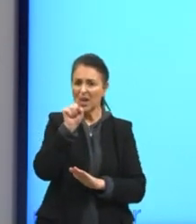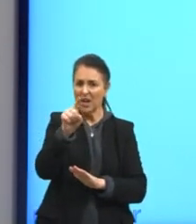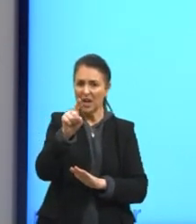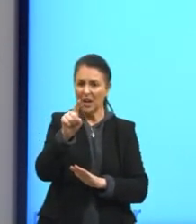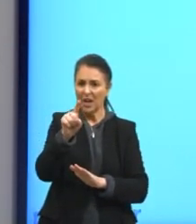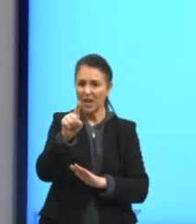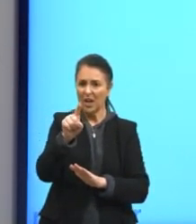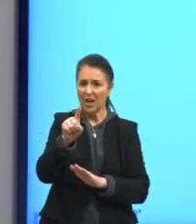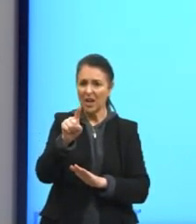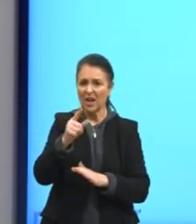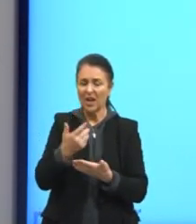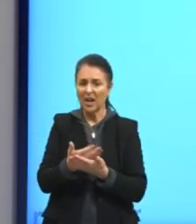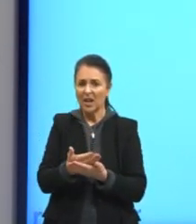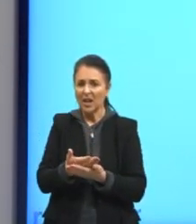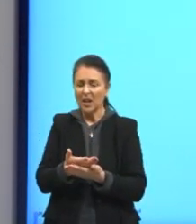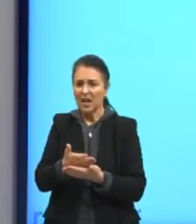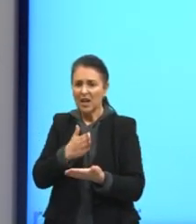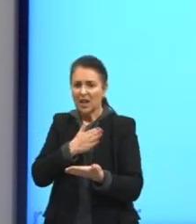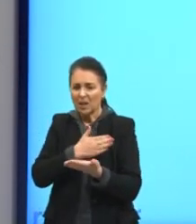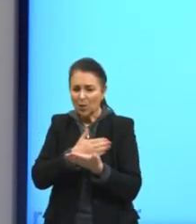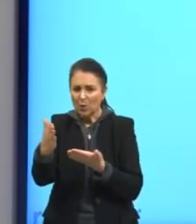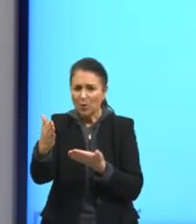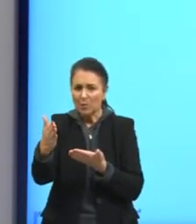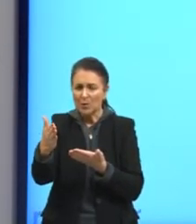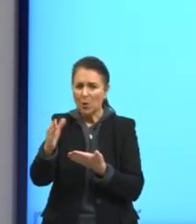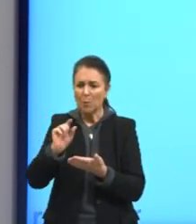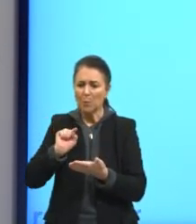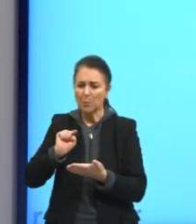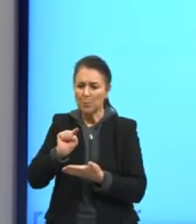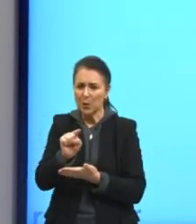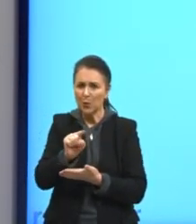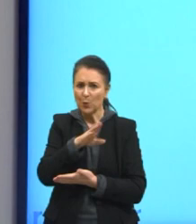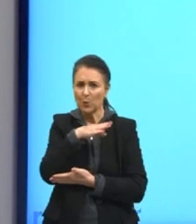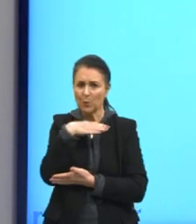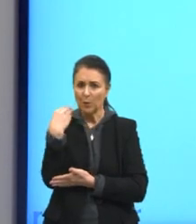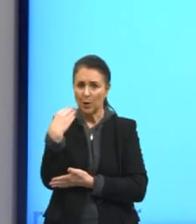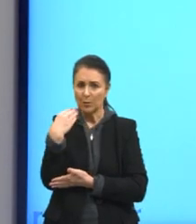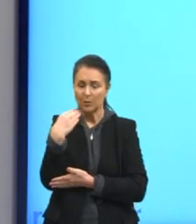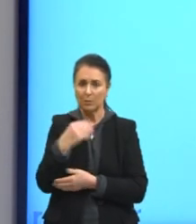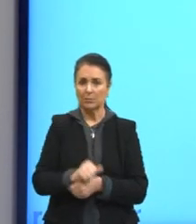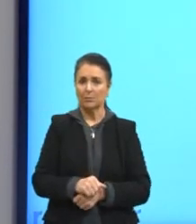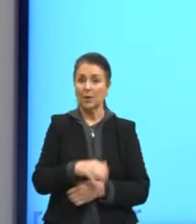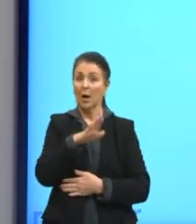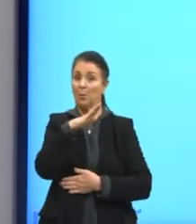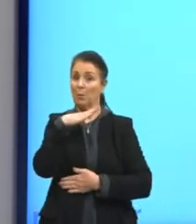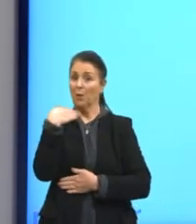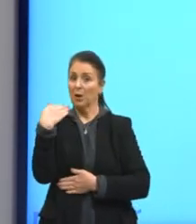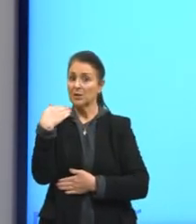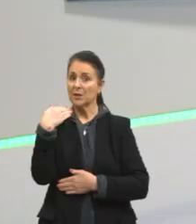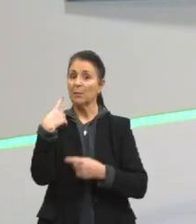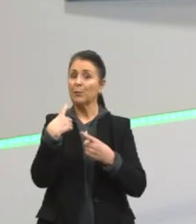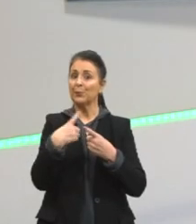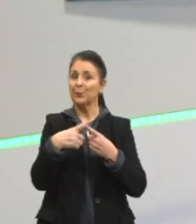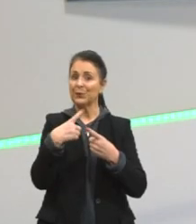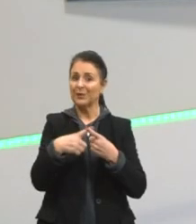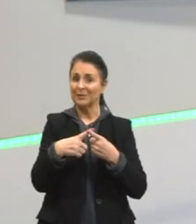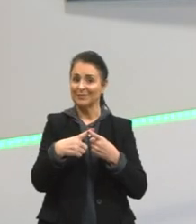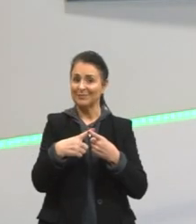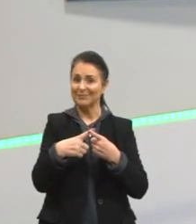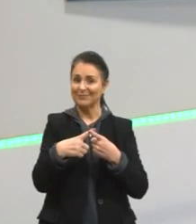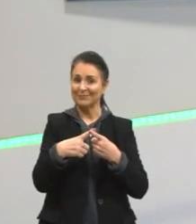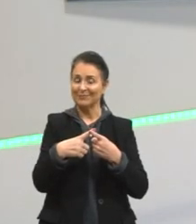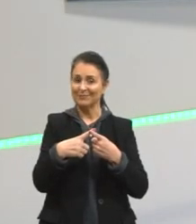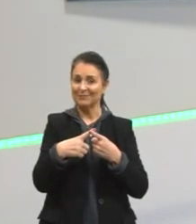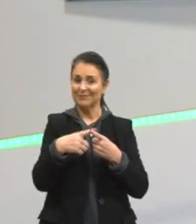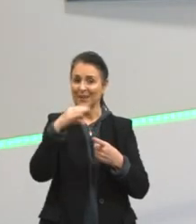mil mortes. A morte é o efeito. A causa seria o que causou